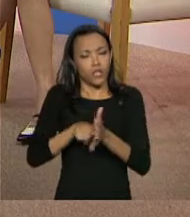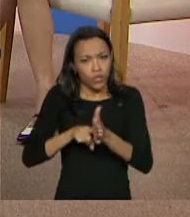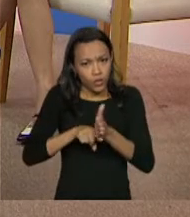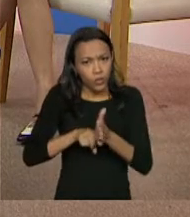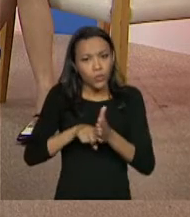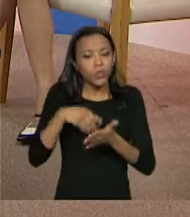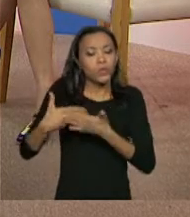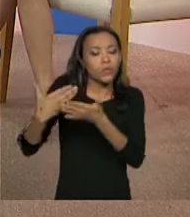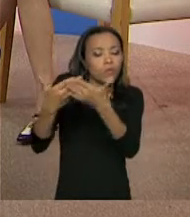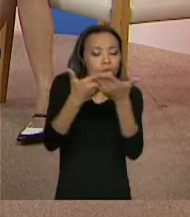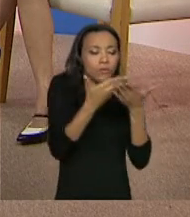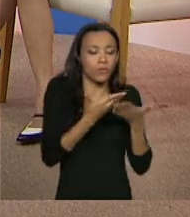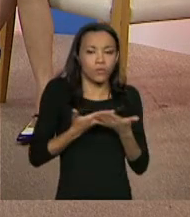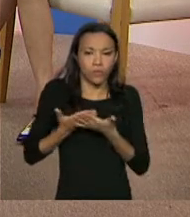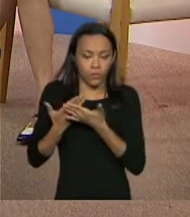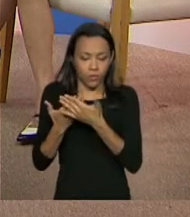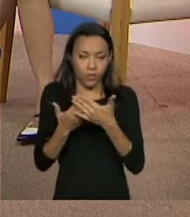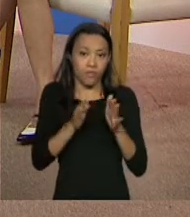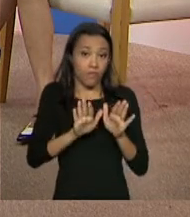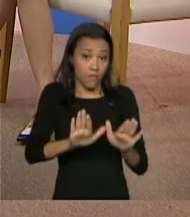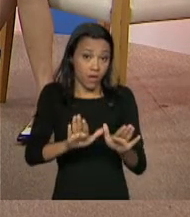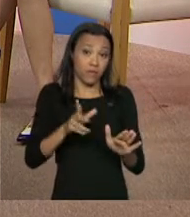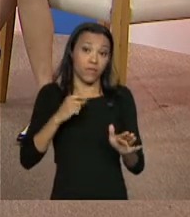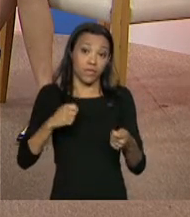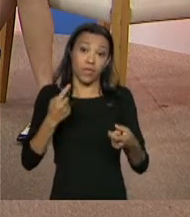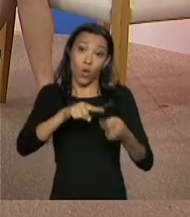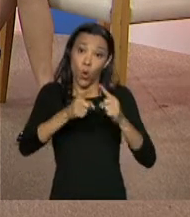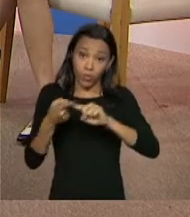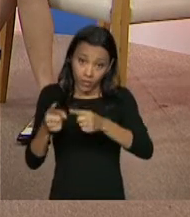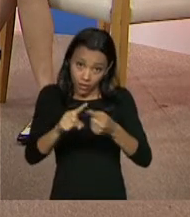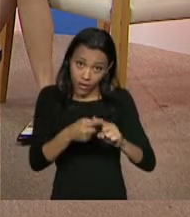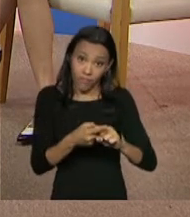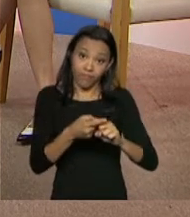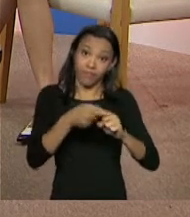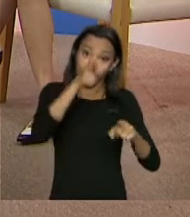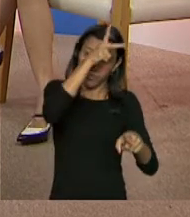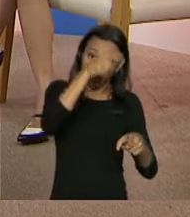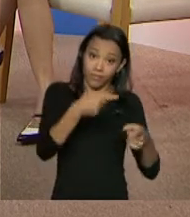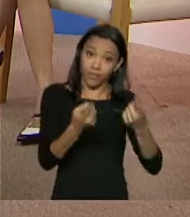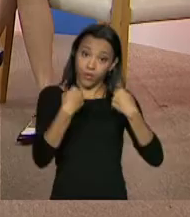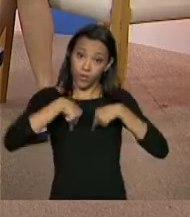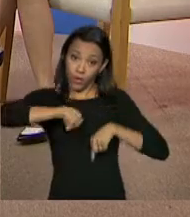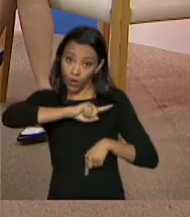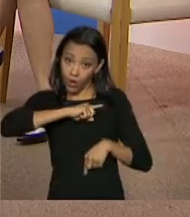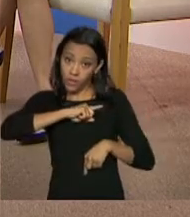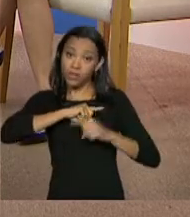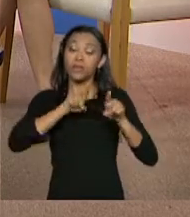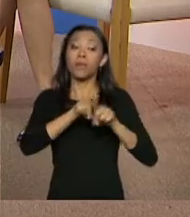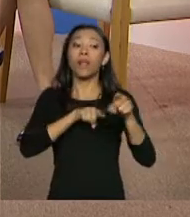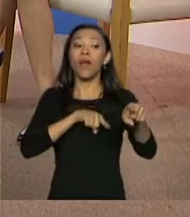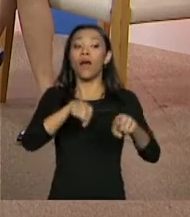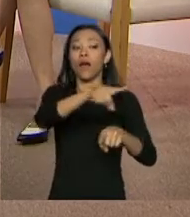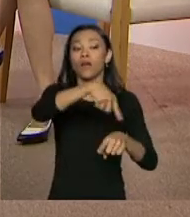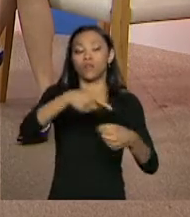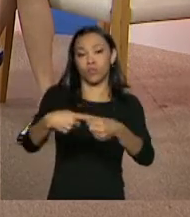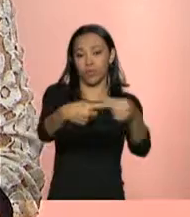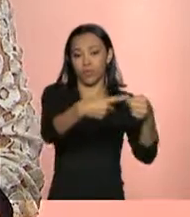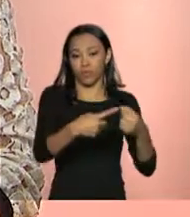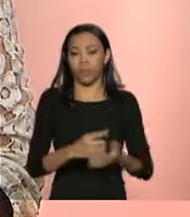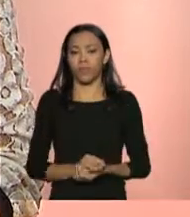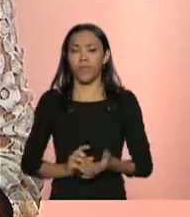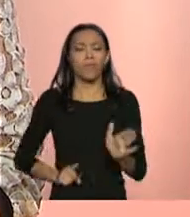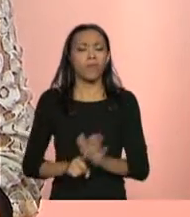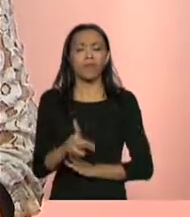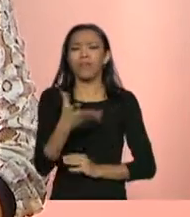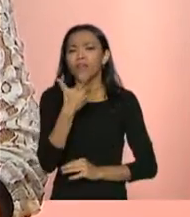aí vai da combinação entre nós e os municípios. E a quem que o cidadão deve se dirigir para